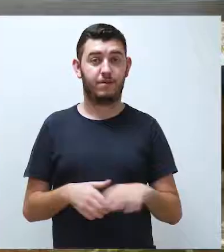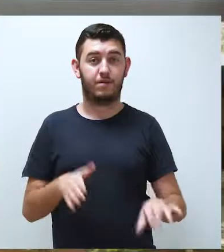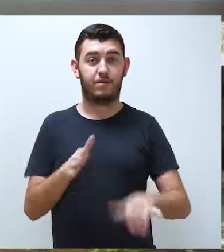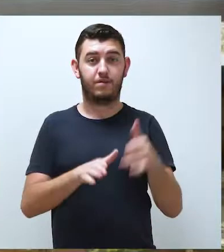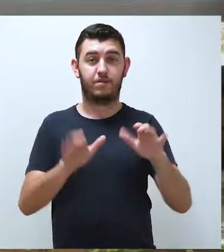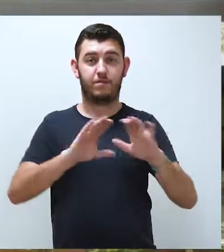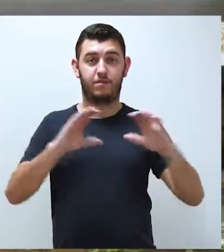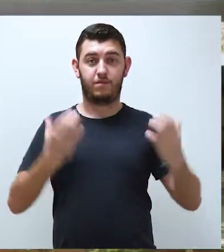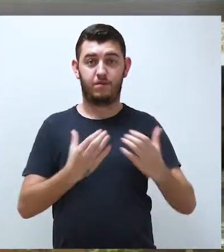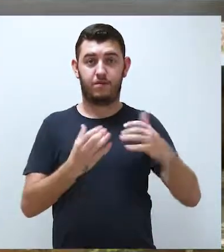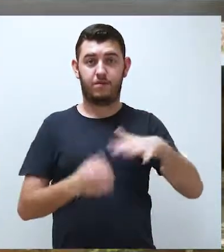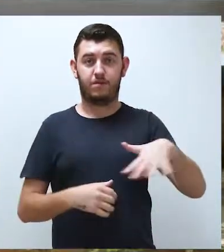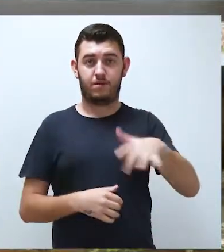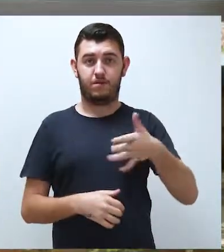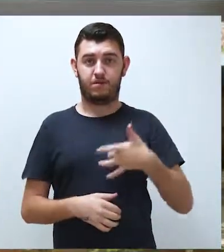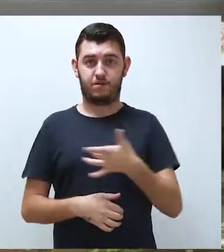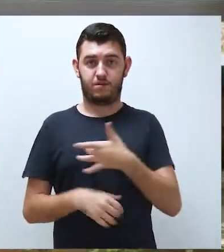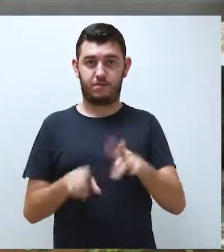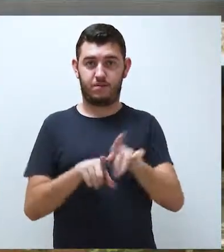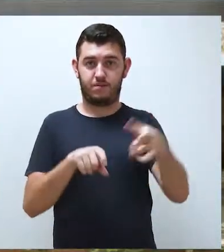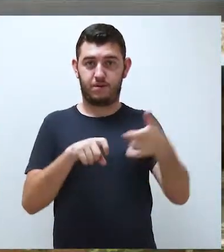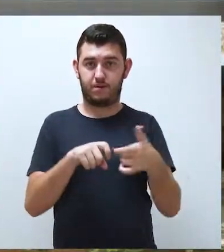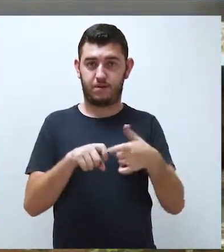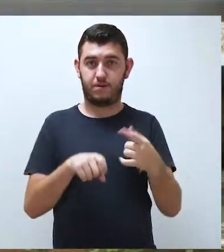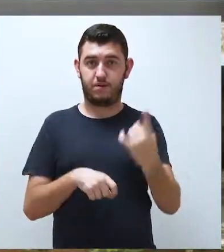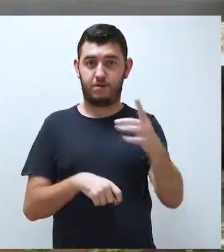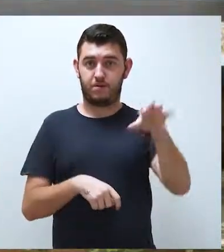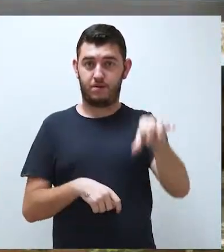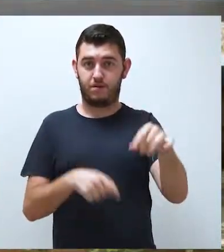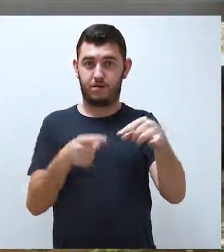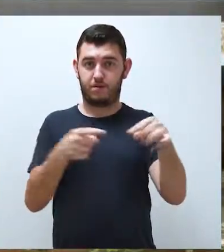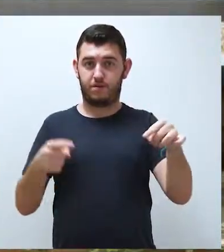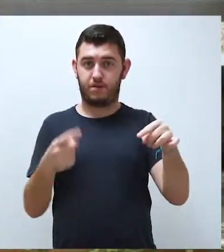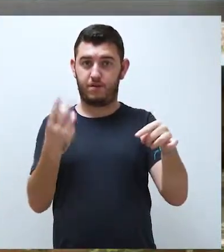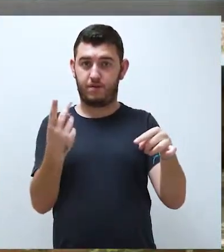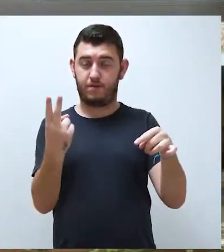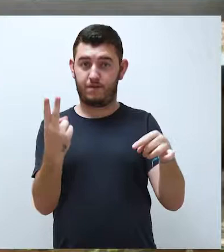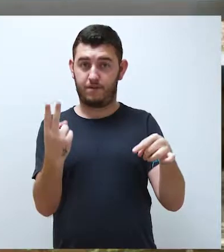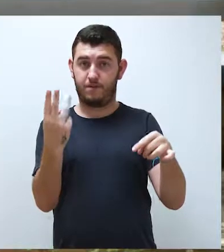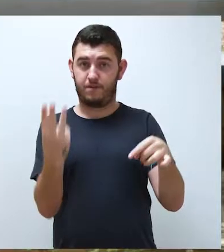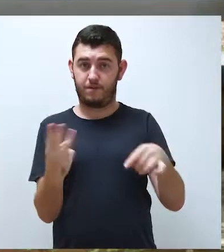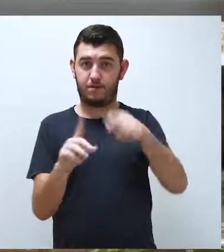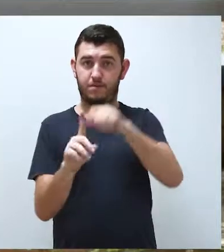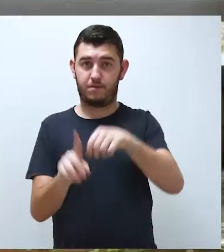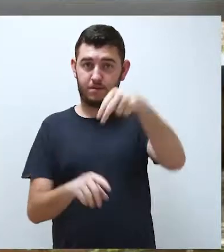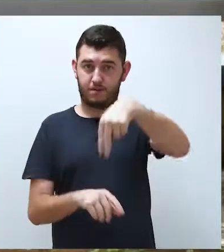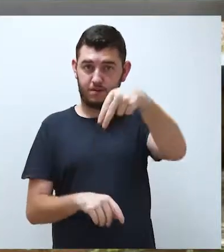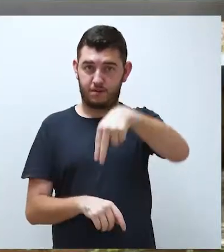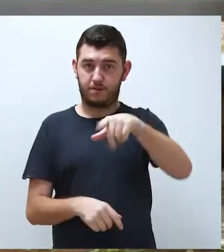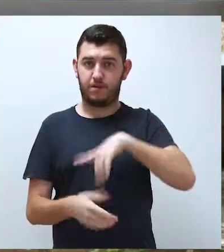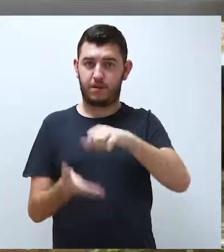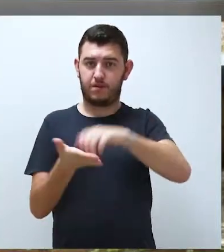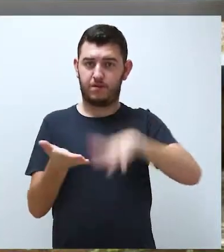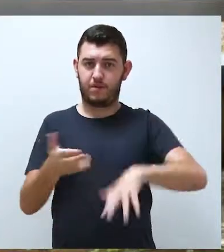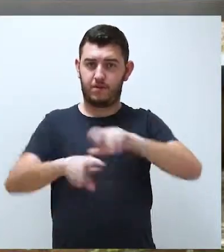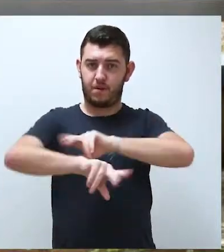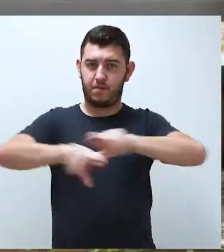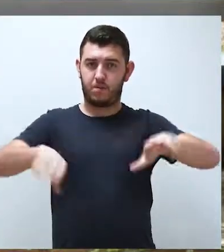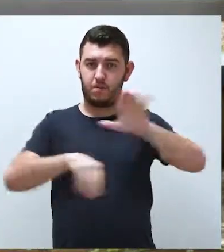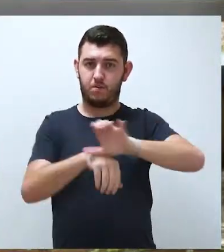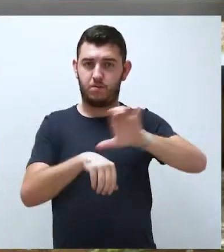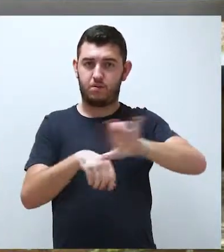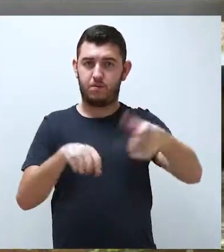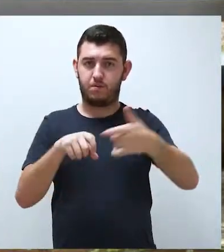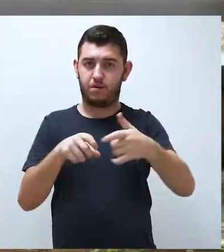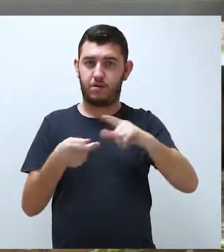Do dia 19 a 23 de novembro acontece o primeiro congresso da Escola de Saúde e Medicina. O evento contrará com várias atividades dos cursos de